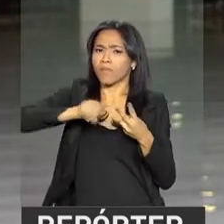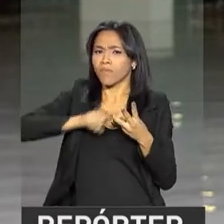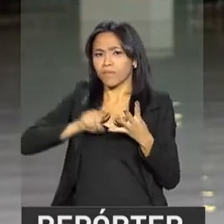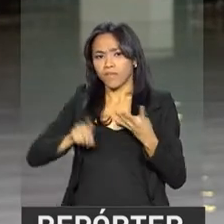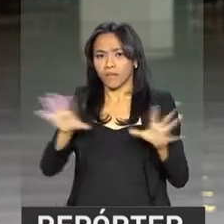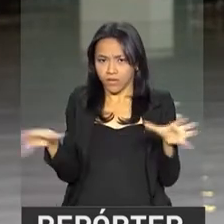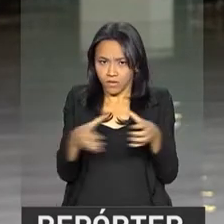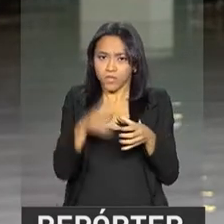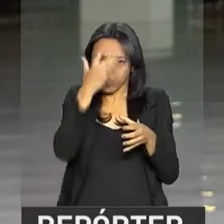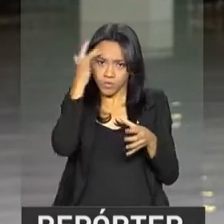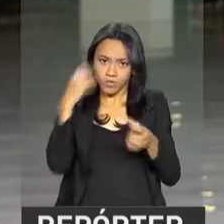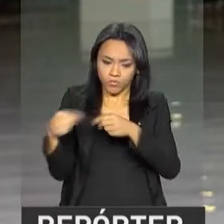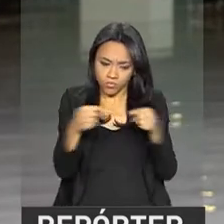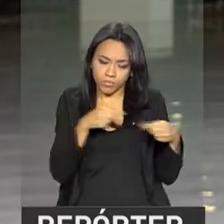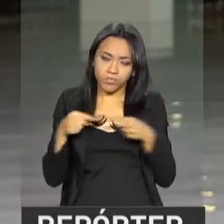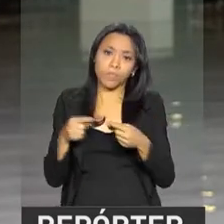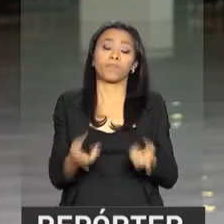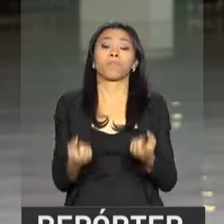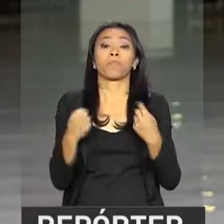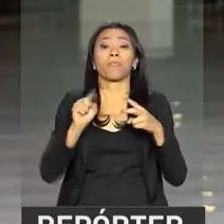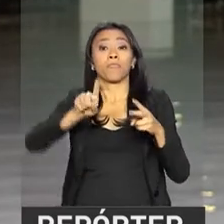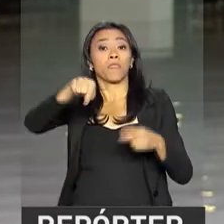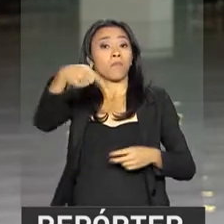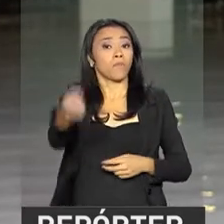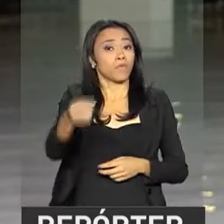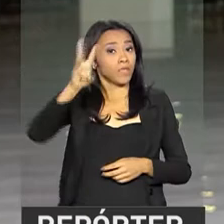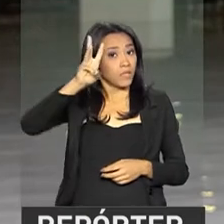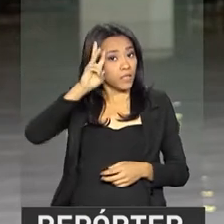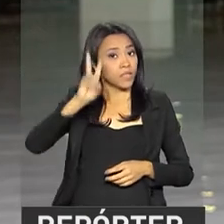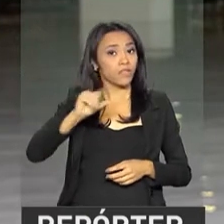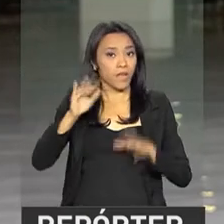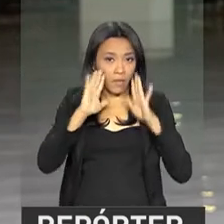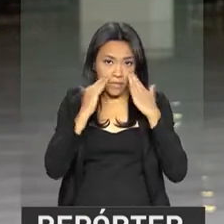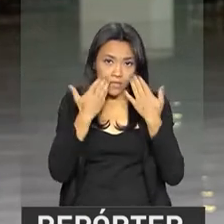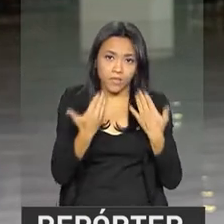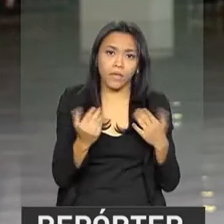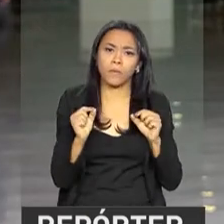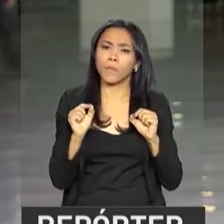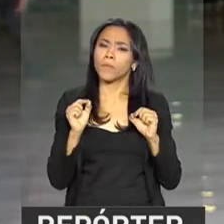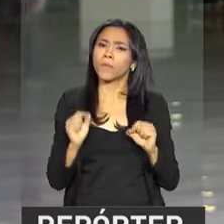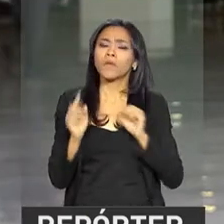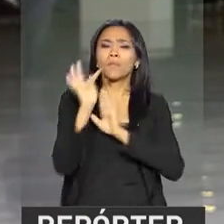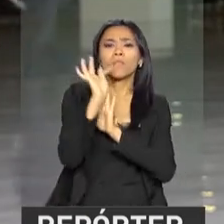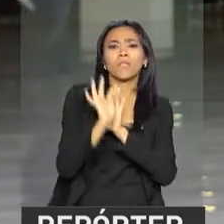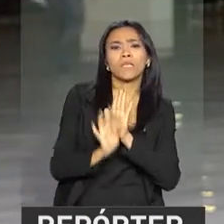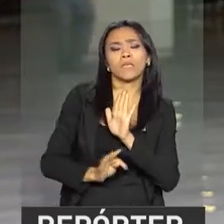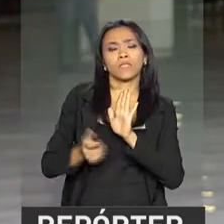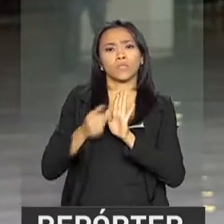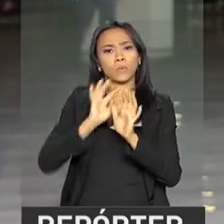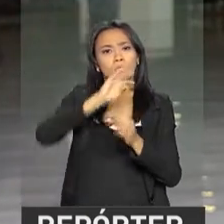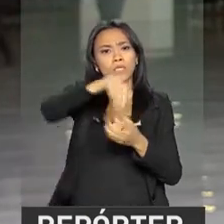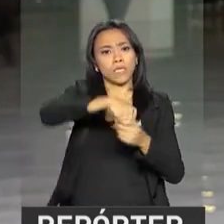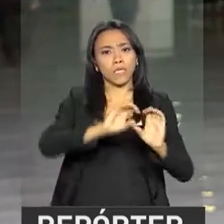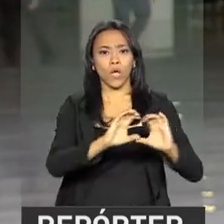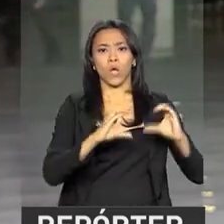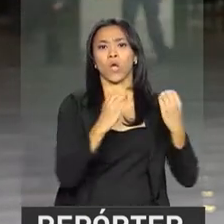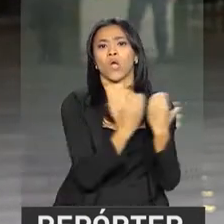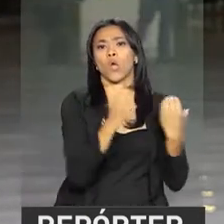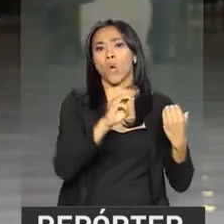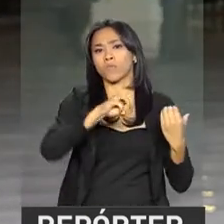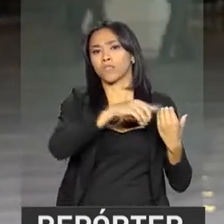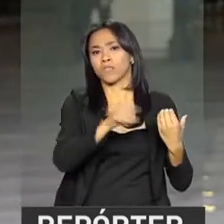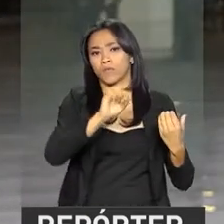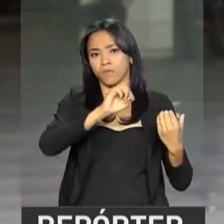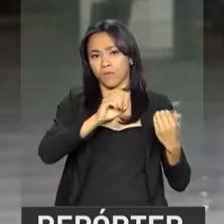terça-feira, o deputado Luiz Carlos Raul vai apresentar uma prévia do texto na comissão especial lá da